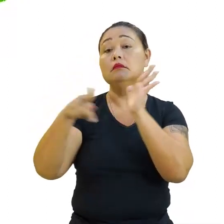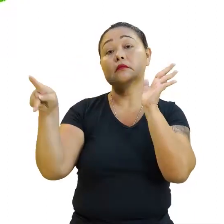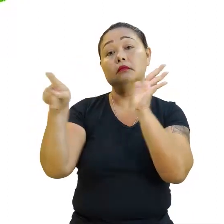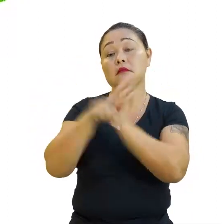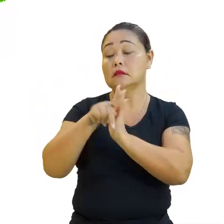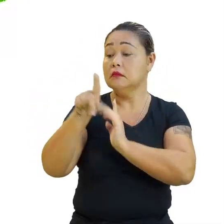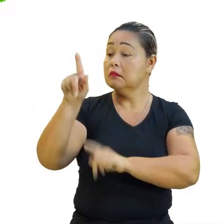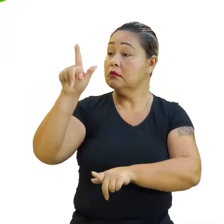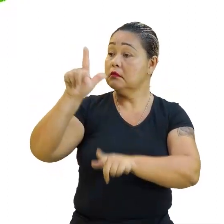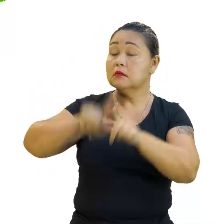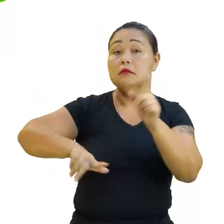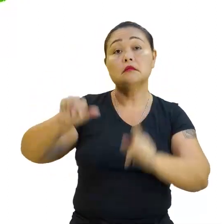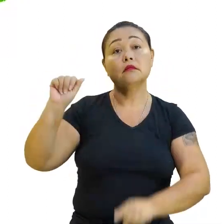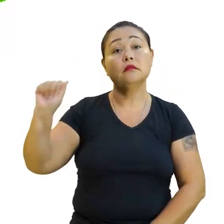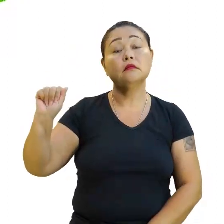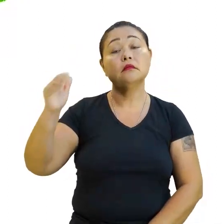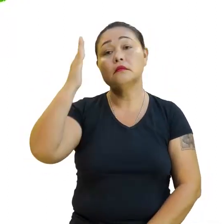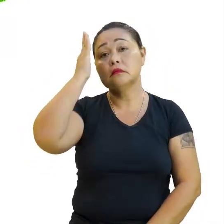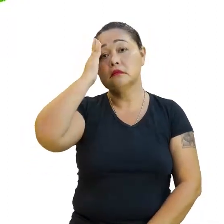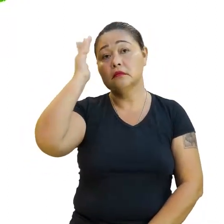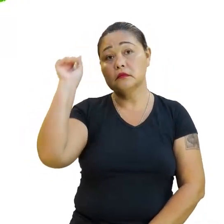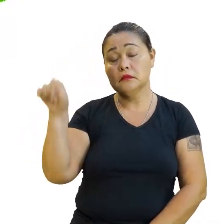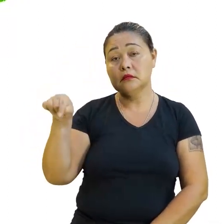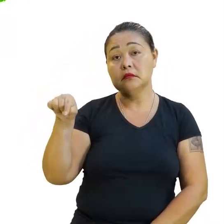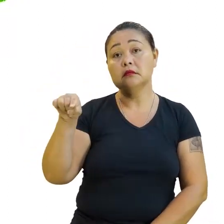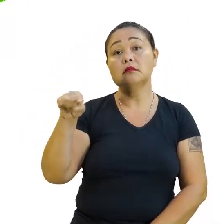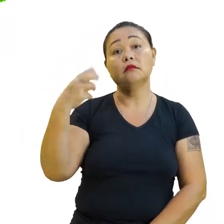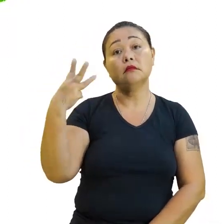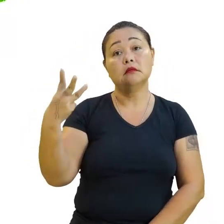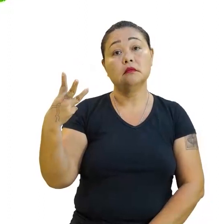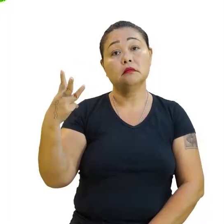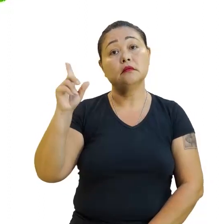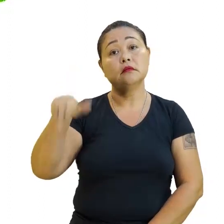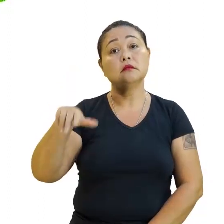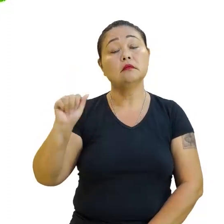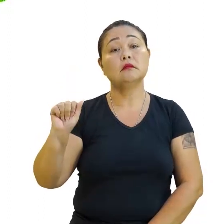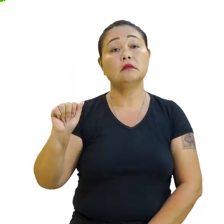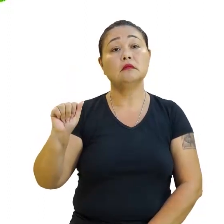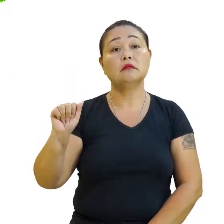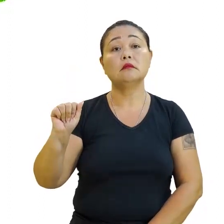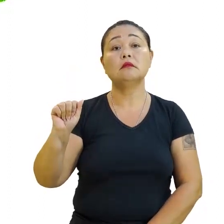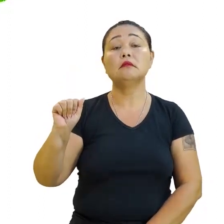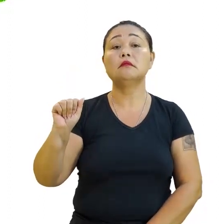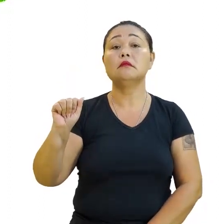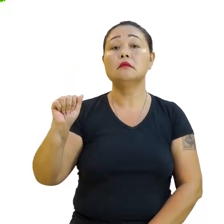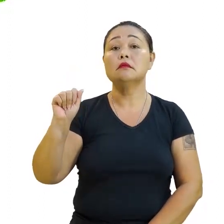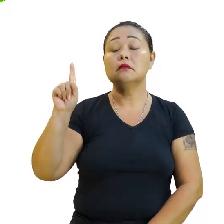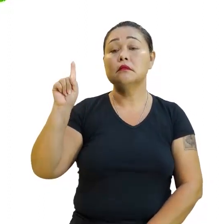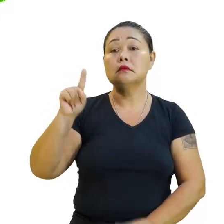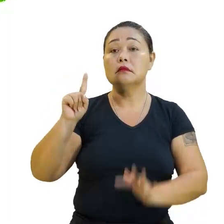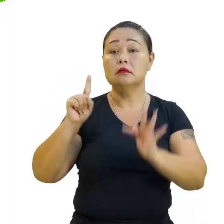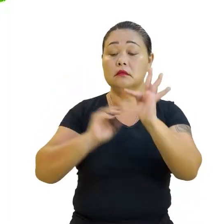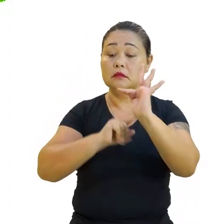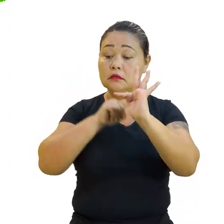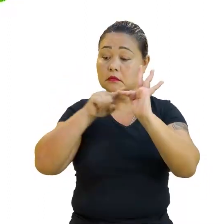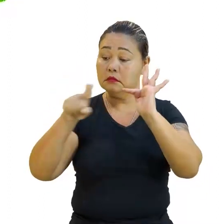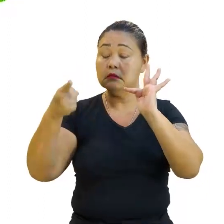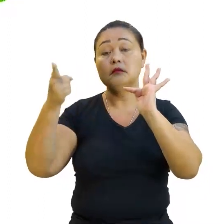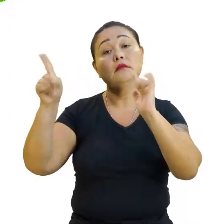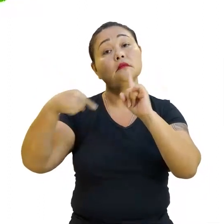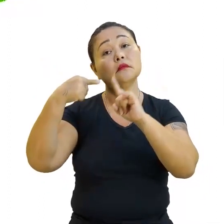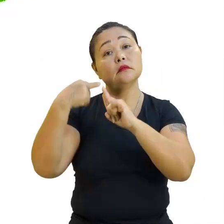Beleza. Eu já sei que o meu A, por exemplo, aqui é 3. Se o meu A é 3, ela é positiva.